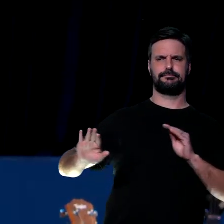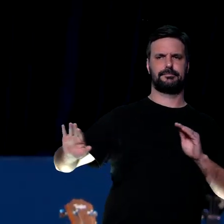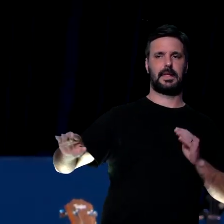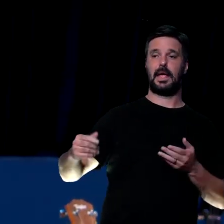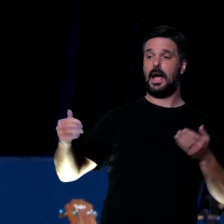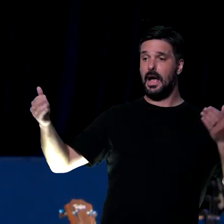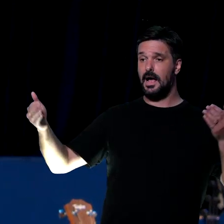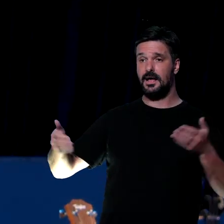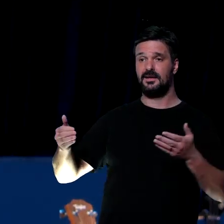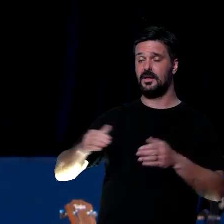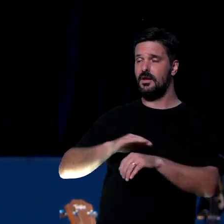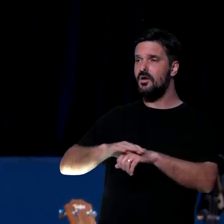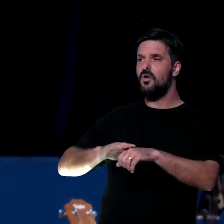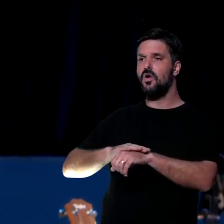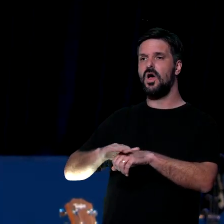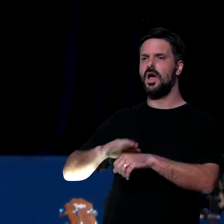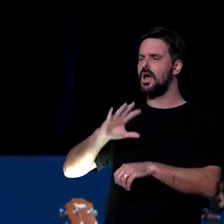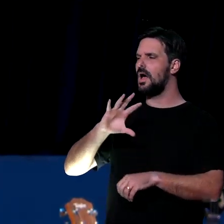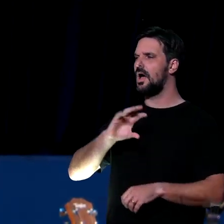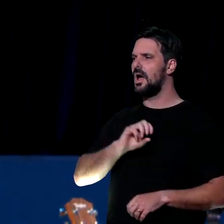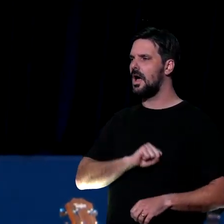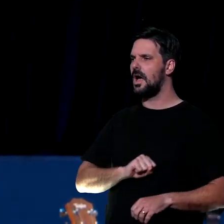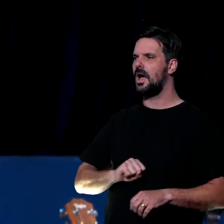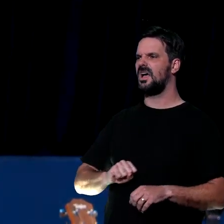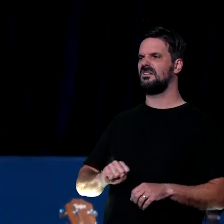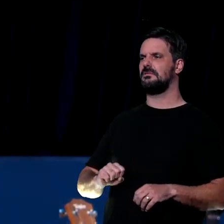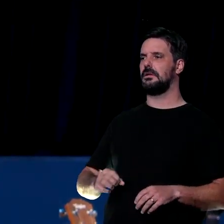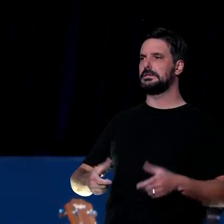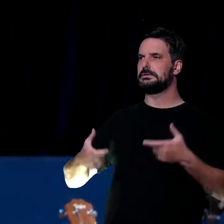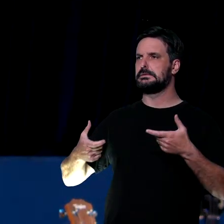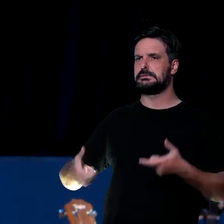não quer falar comigo, que ele não gosta de conversar comigo, que ele me acha chato.